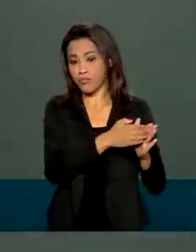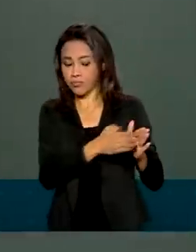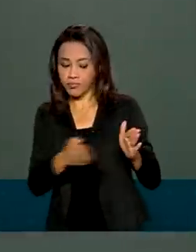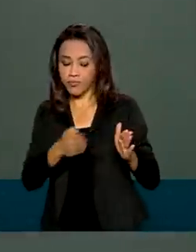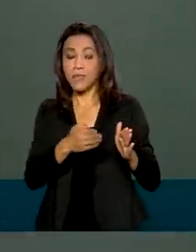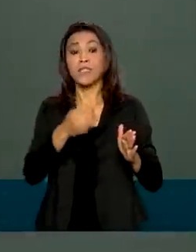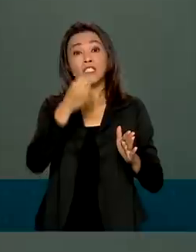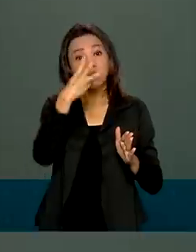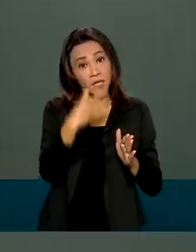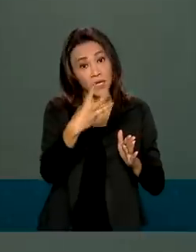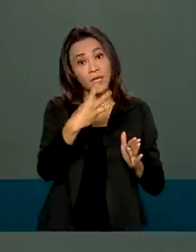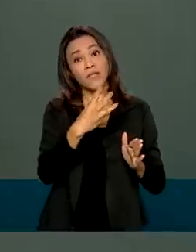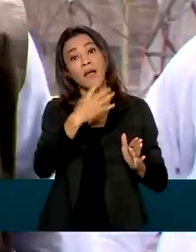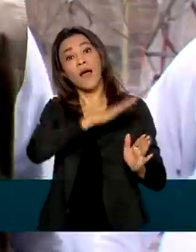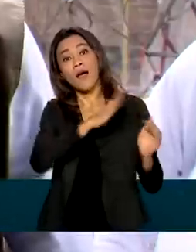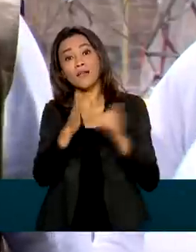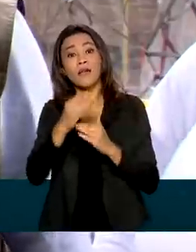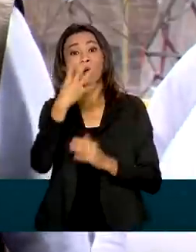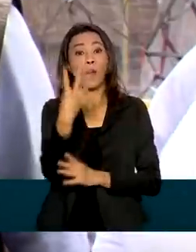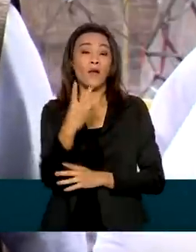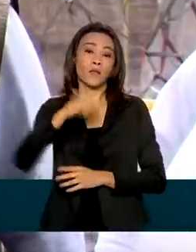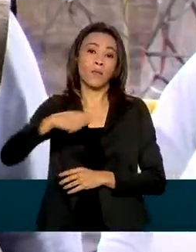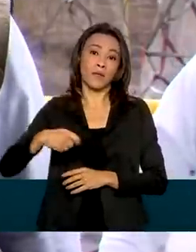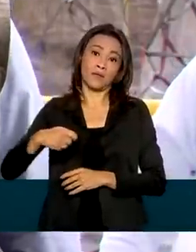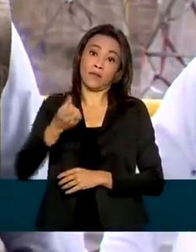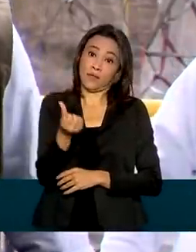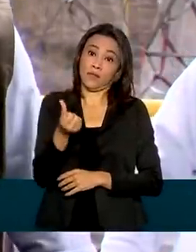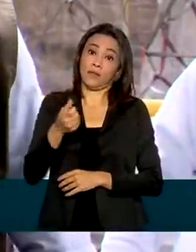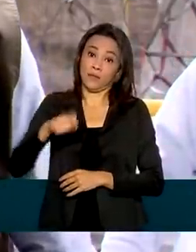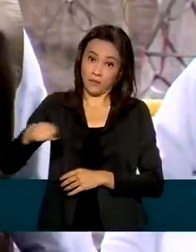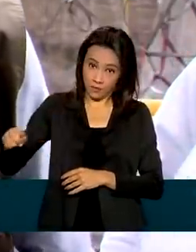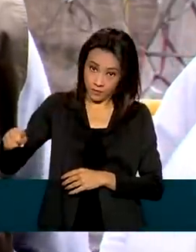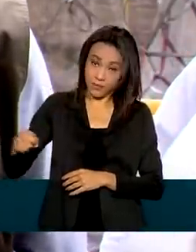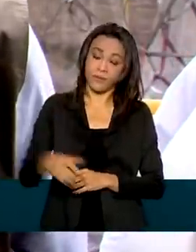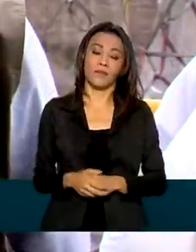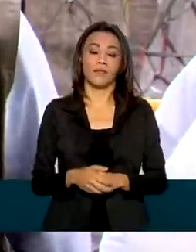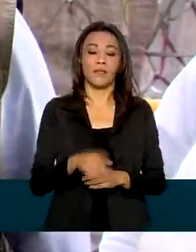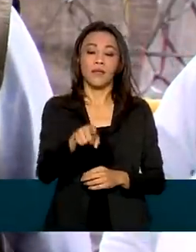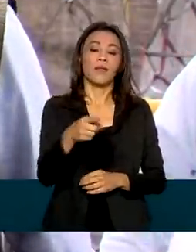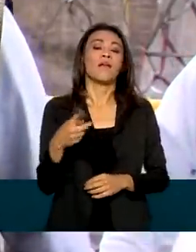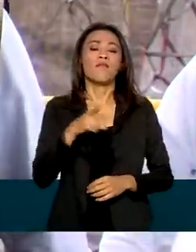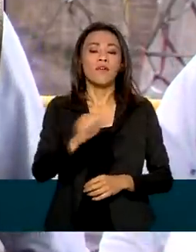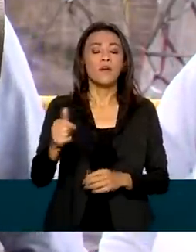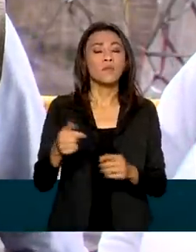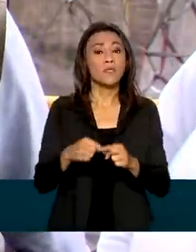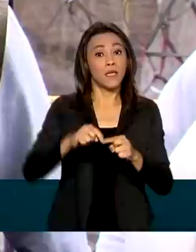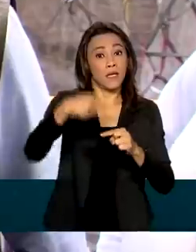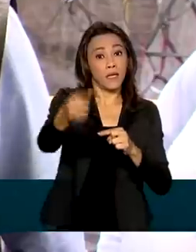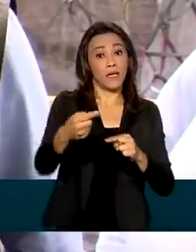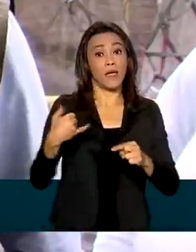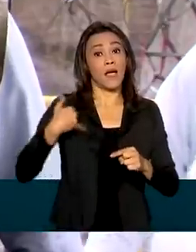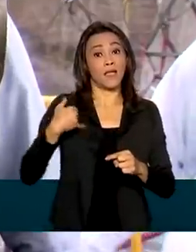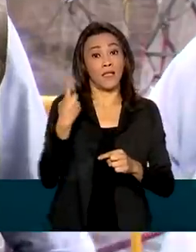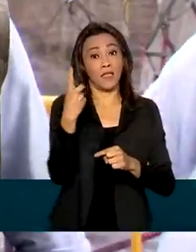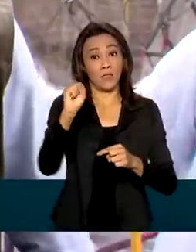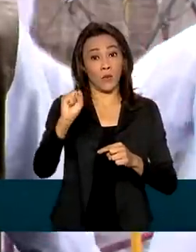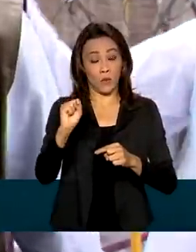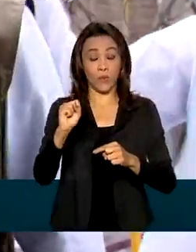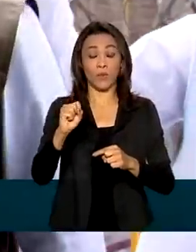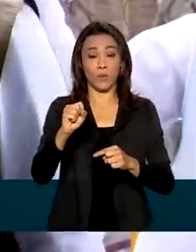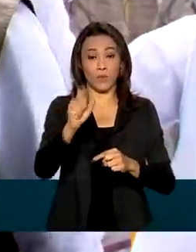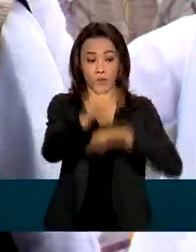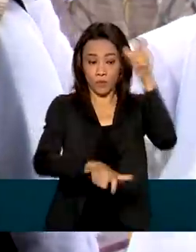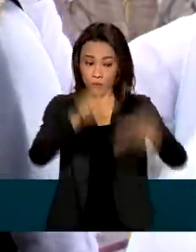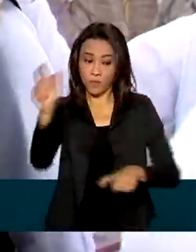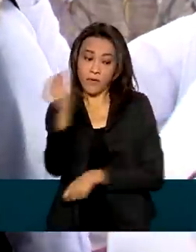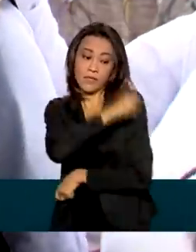3 para 4 meses e meio. Em setembro, teremos a população acima de 18 anos imunizada com